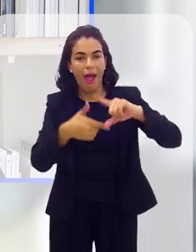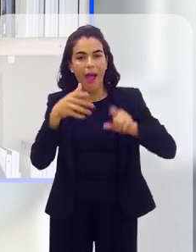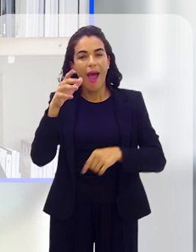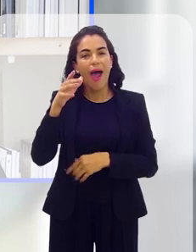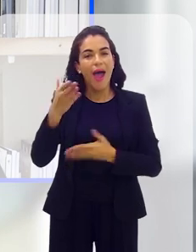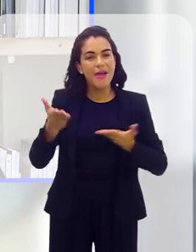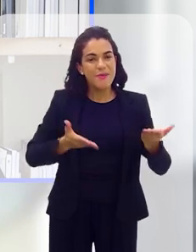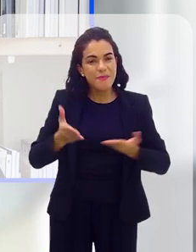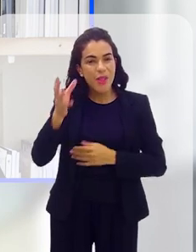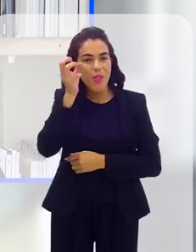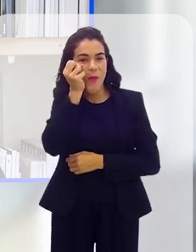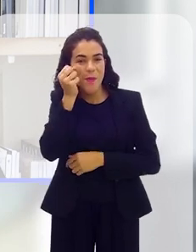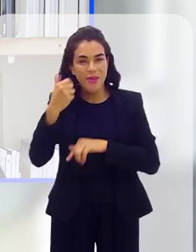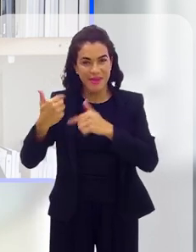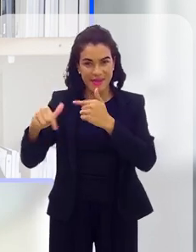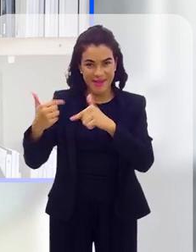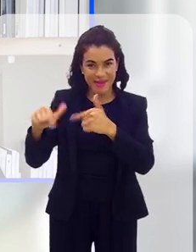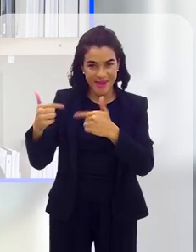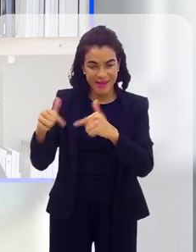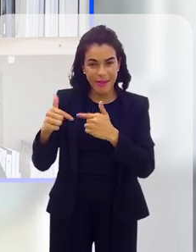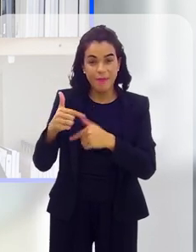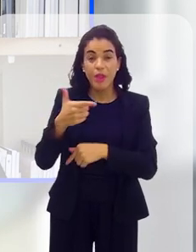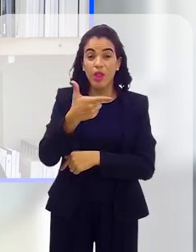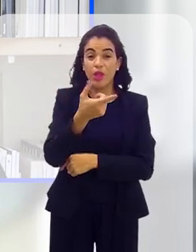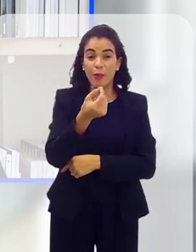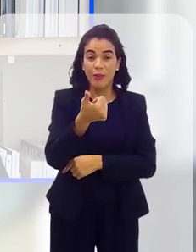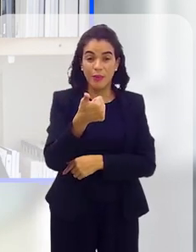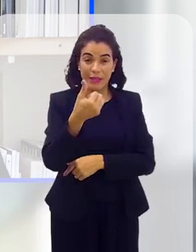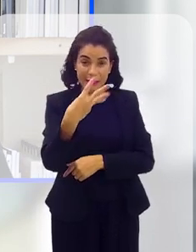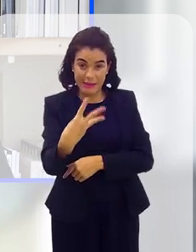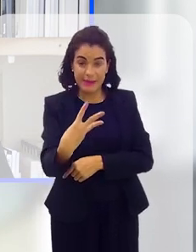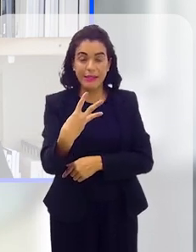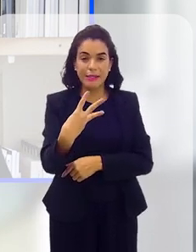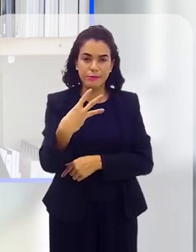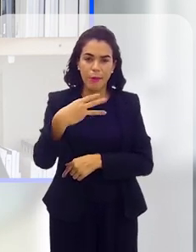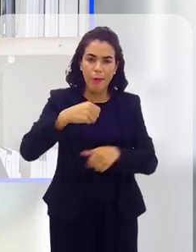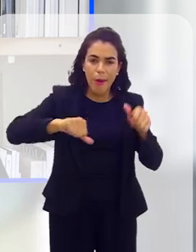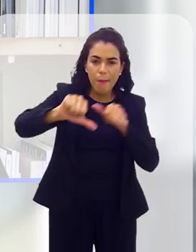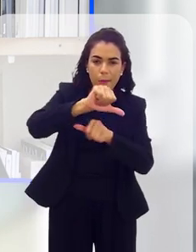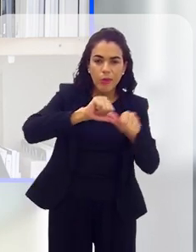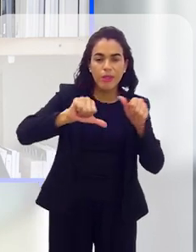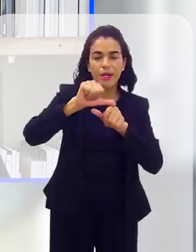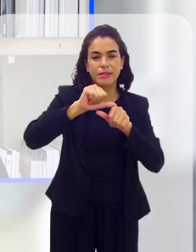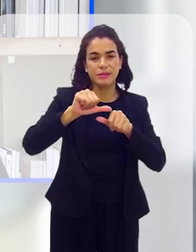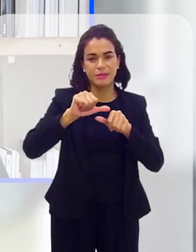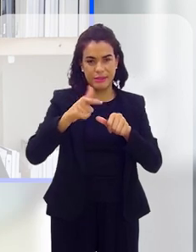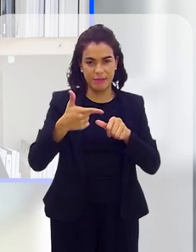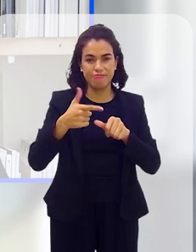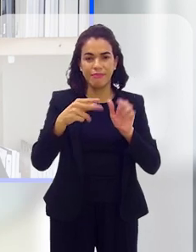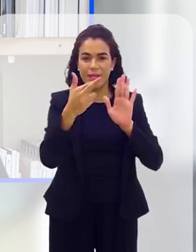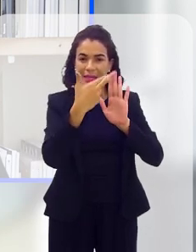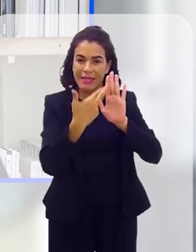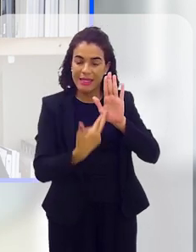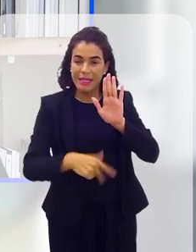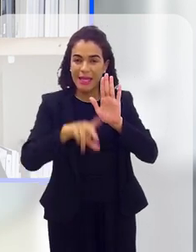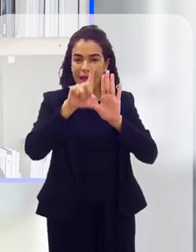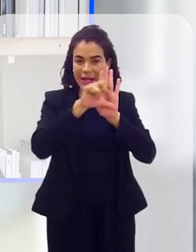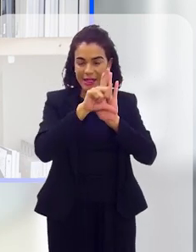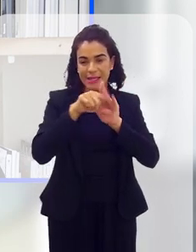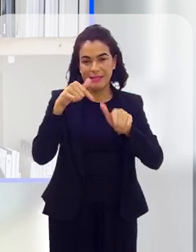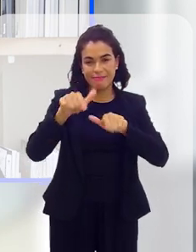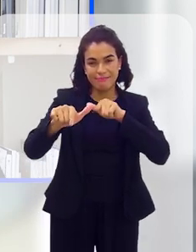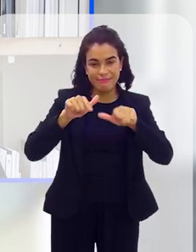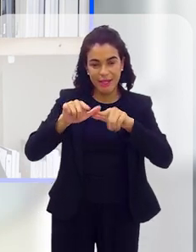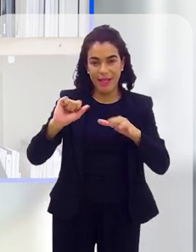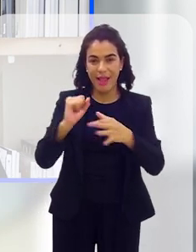da empregada dormir no trabalho, enfim. E aí, em 2013, uma reforma trabalhista, enfim, garantiu